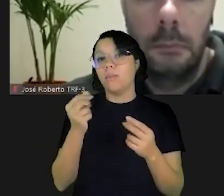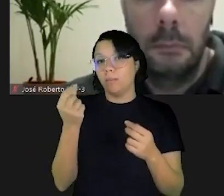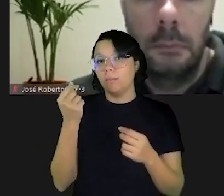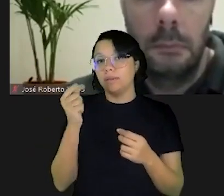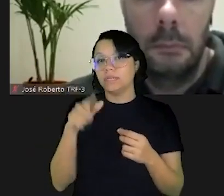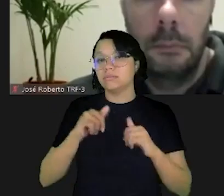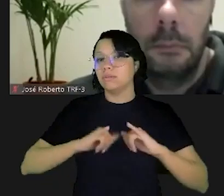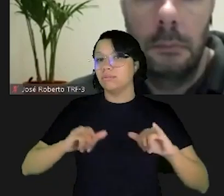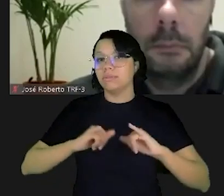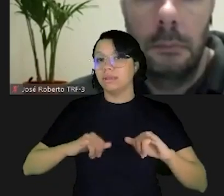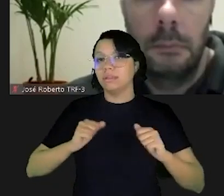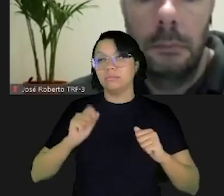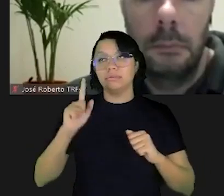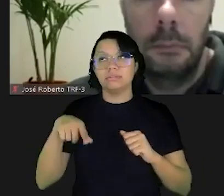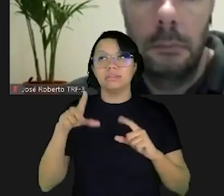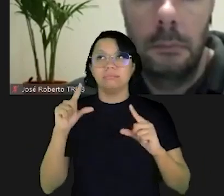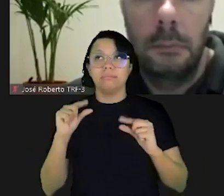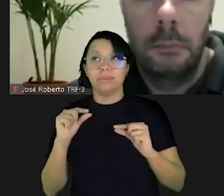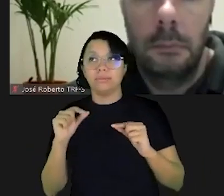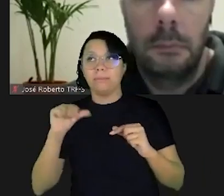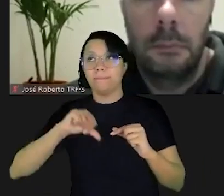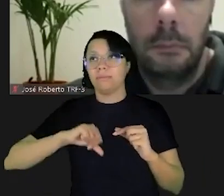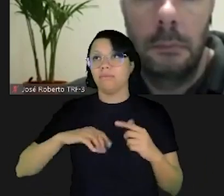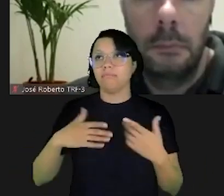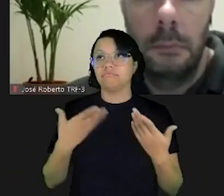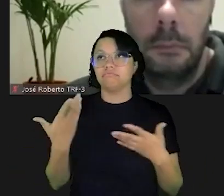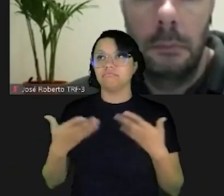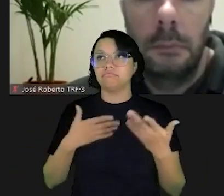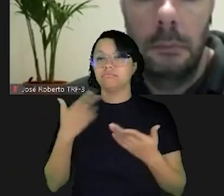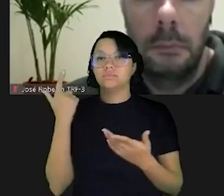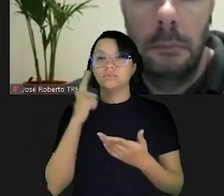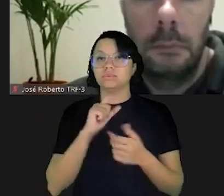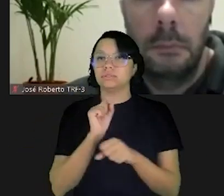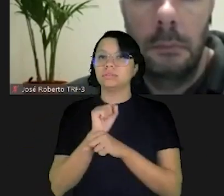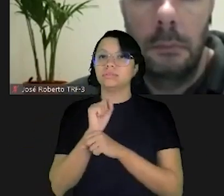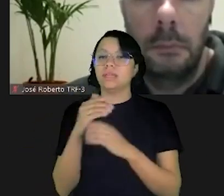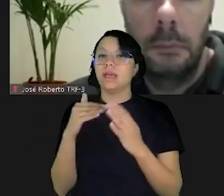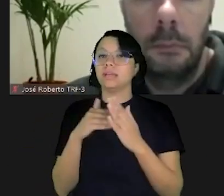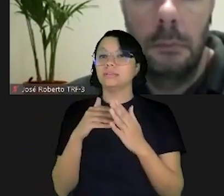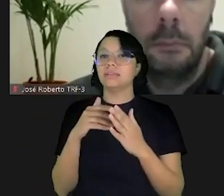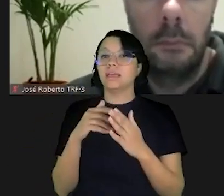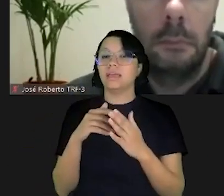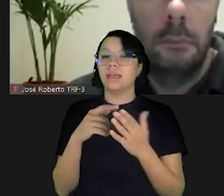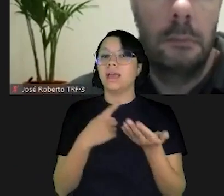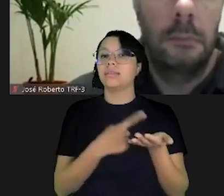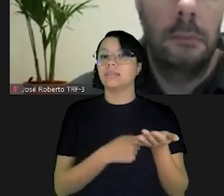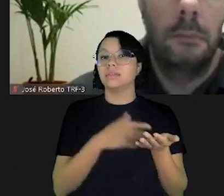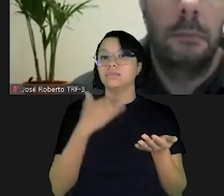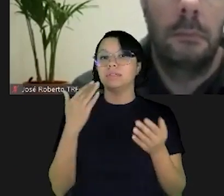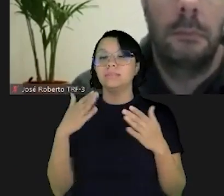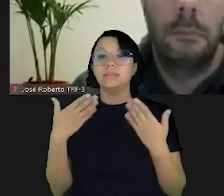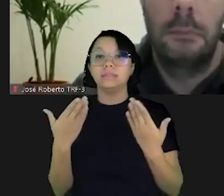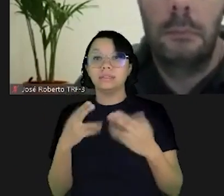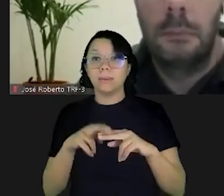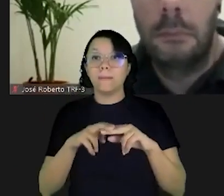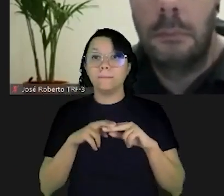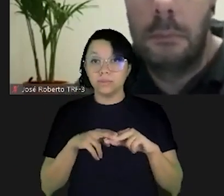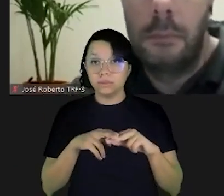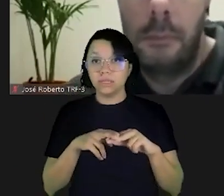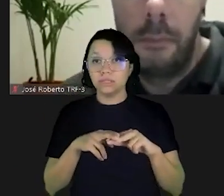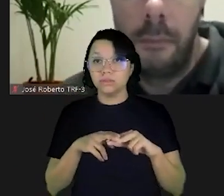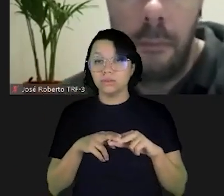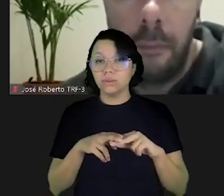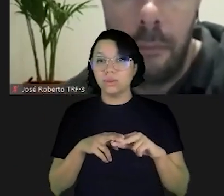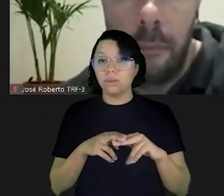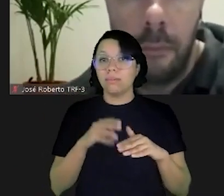preço é o mercado pode ser que naquele dia esteja um pouco menor um pouco pior e você não consiga esperar até a data do vencimento então